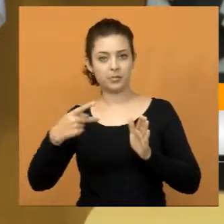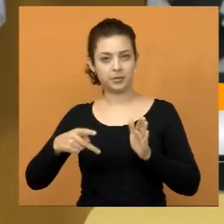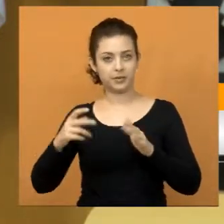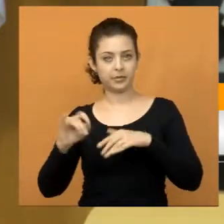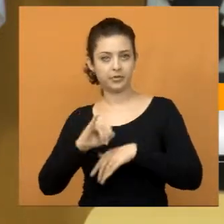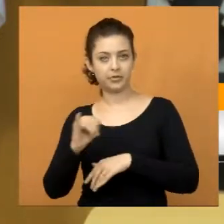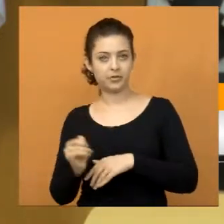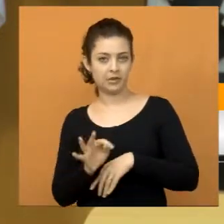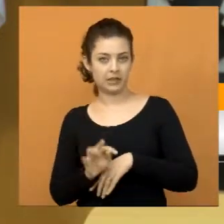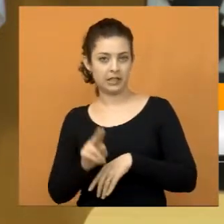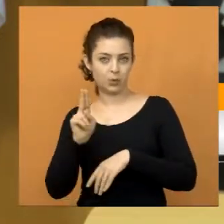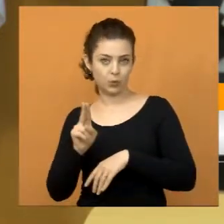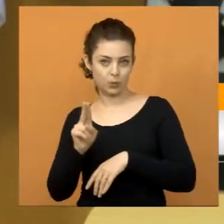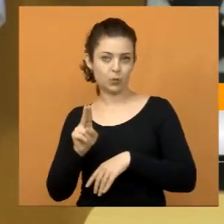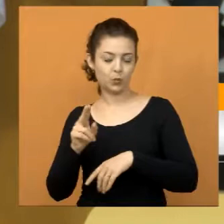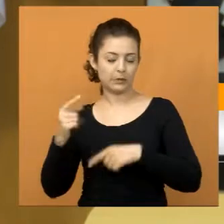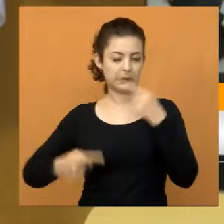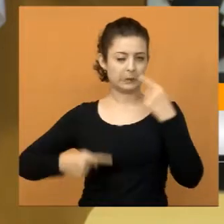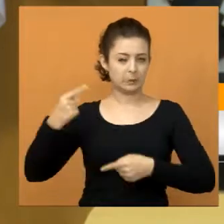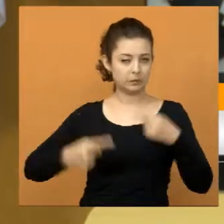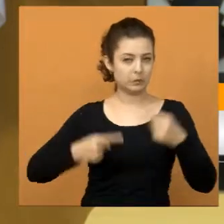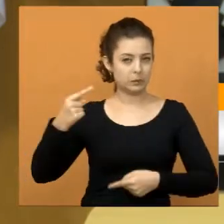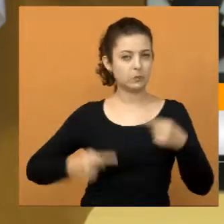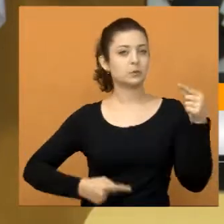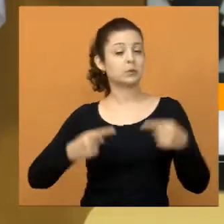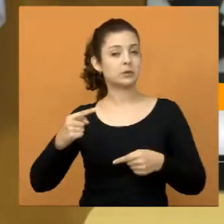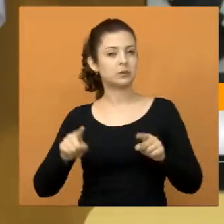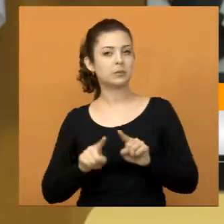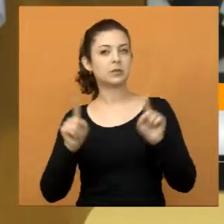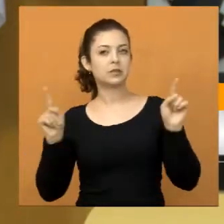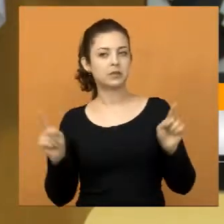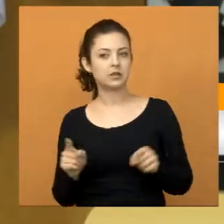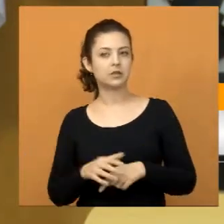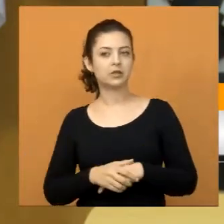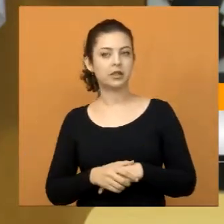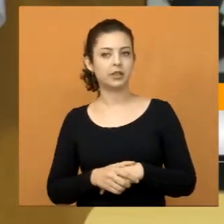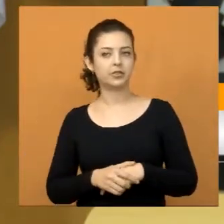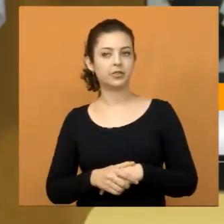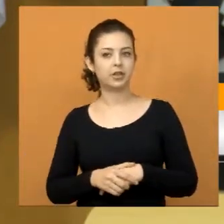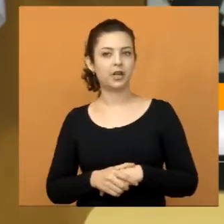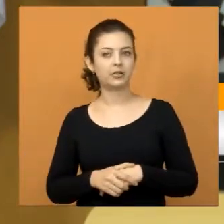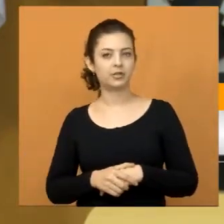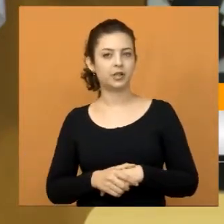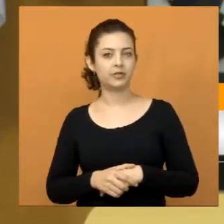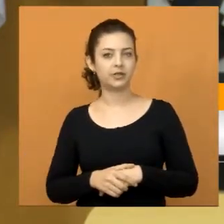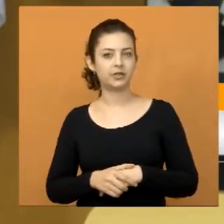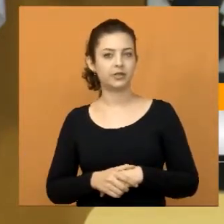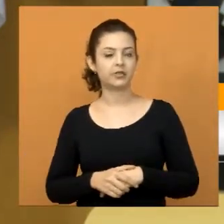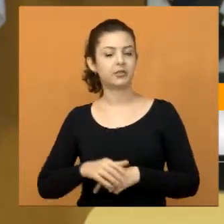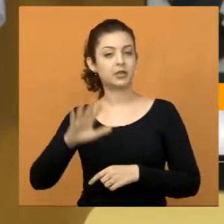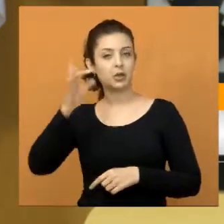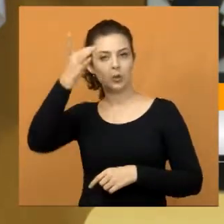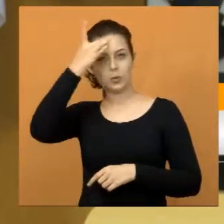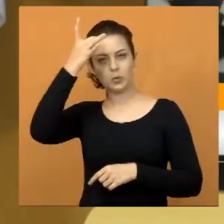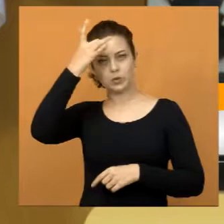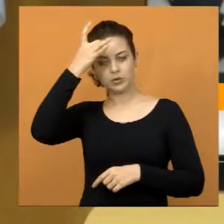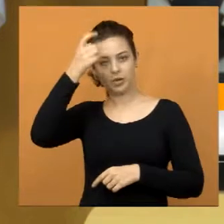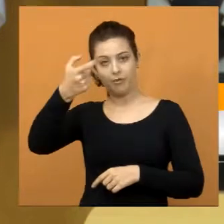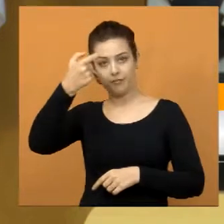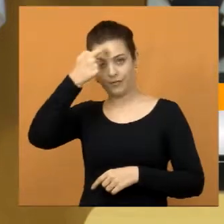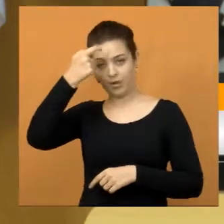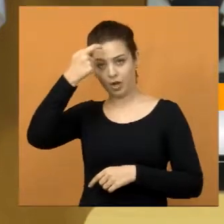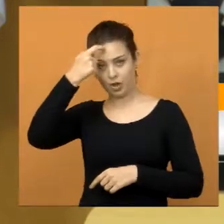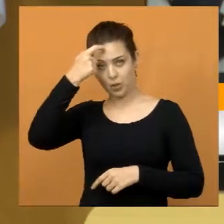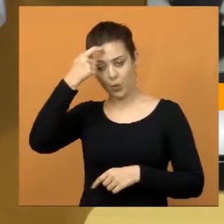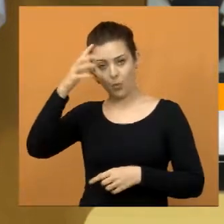foi um projeto muito debatido, não Pereira do Abner? Mas eu, por exemplo, voto com a minha consciência, com o